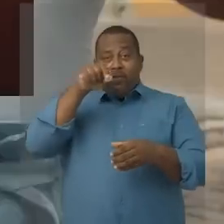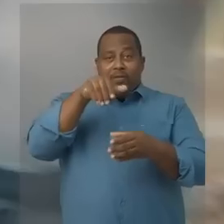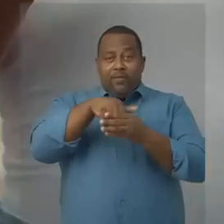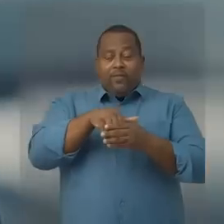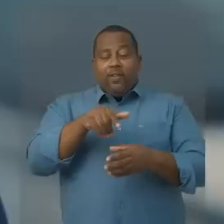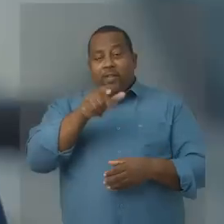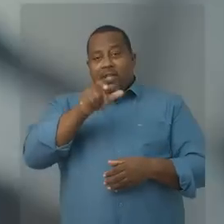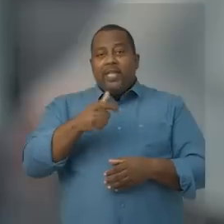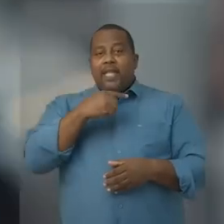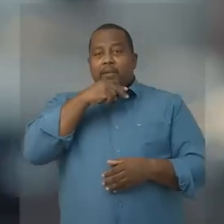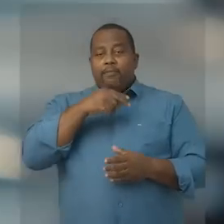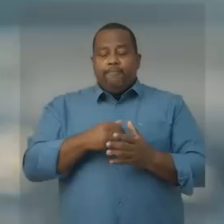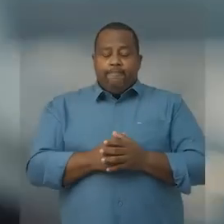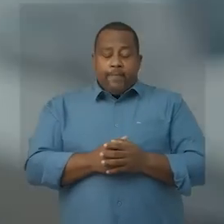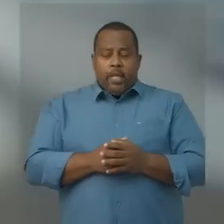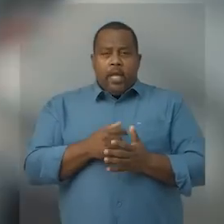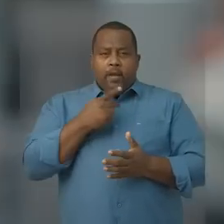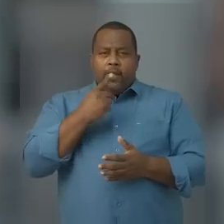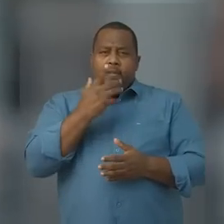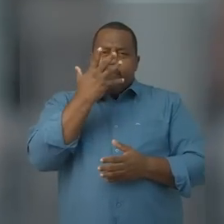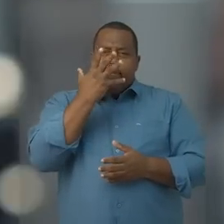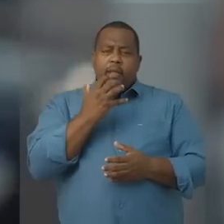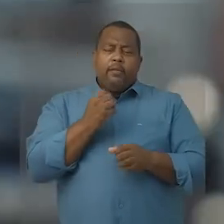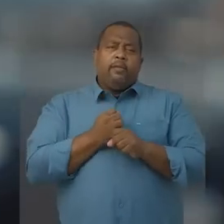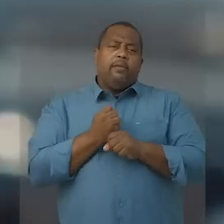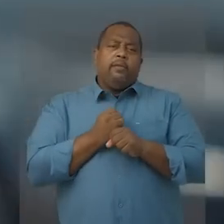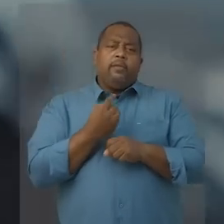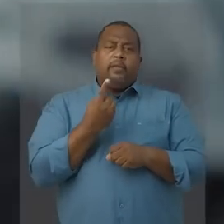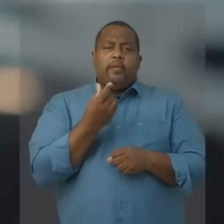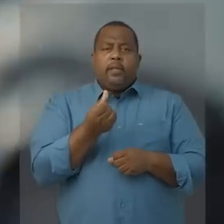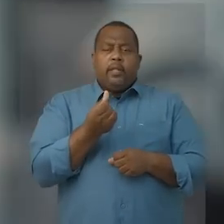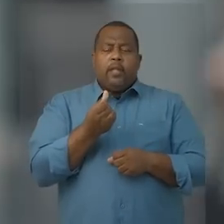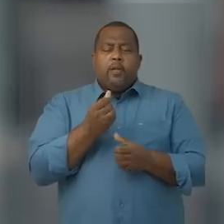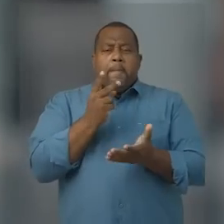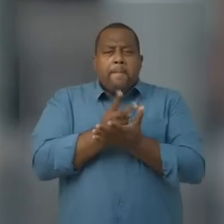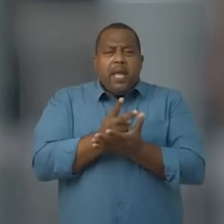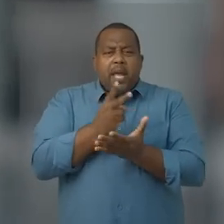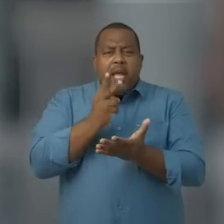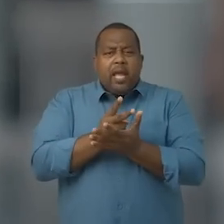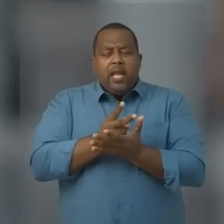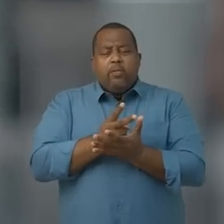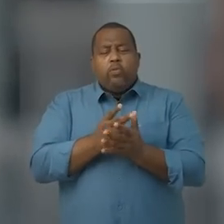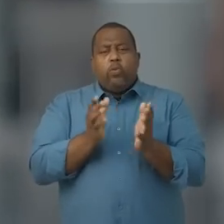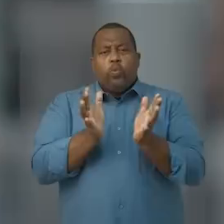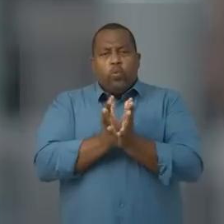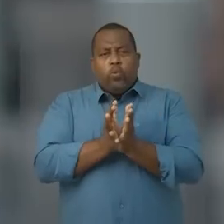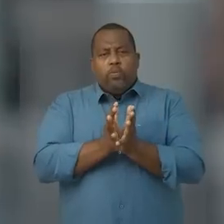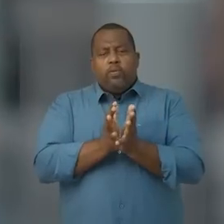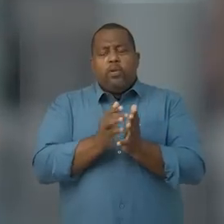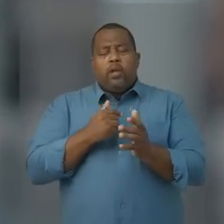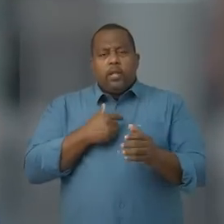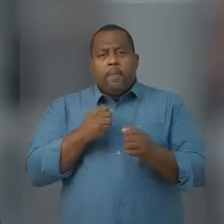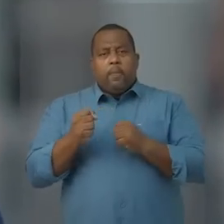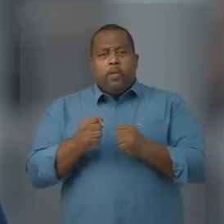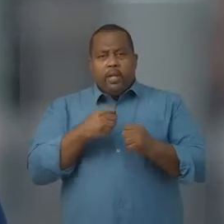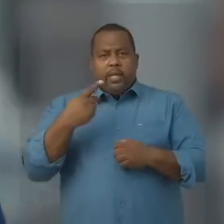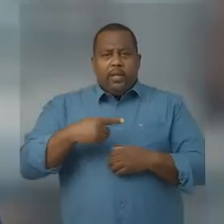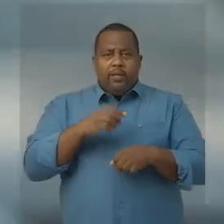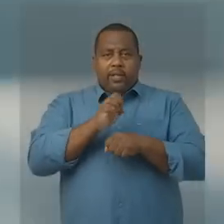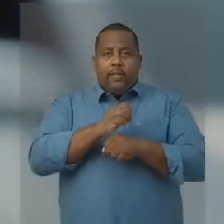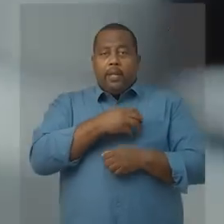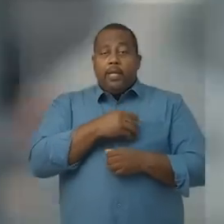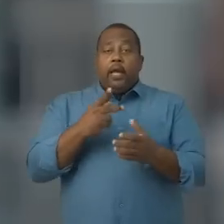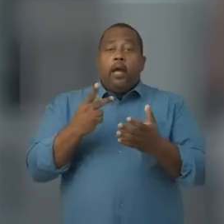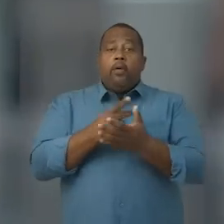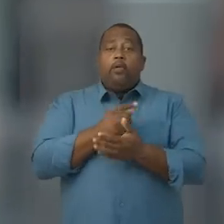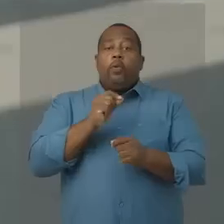vota em Neto. Vamos falar sério? Há 16 anos que o mesmo grupo está no poder no nosso estado. E o que é